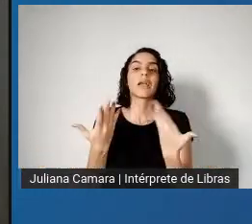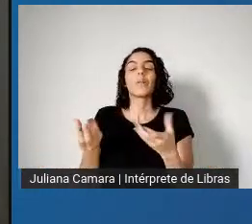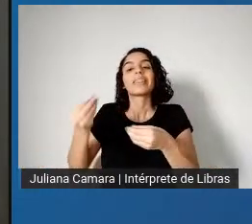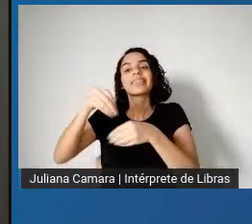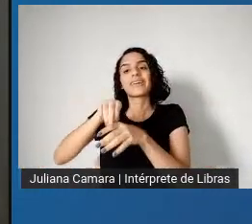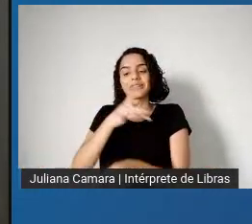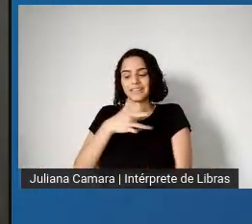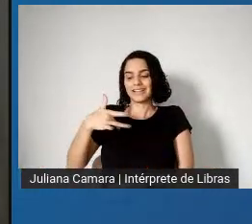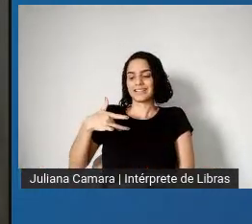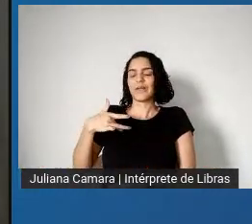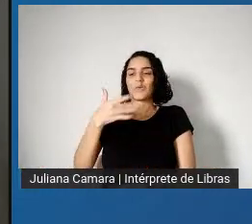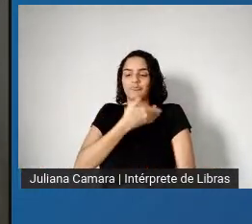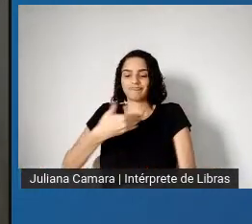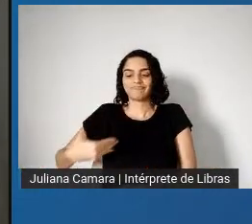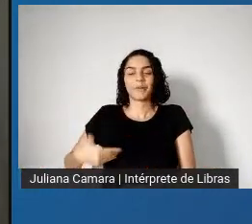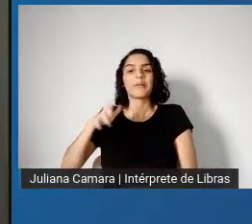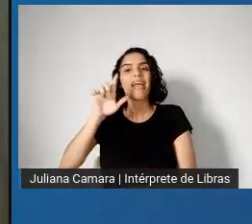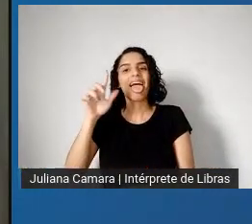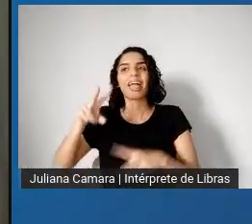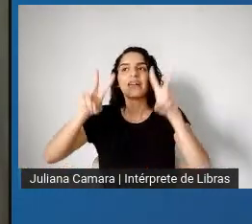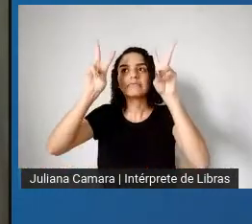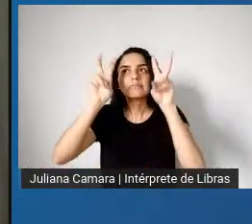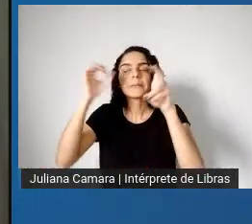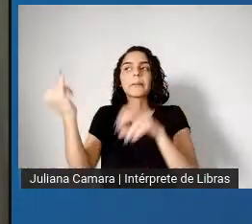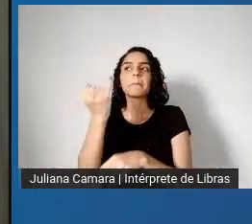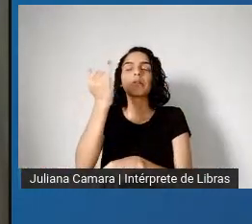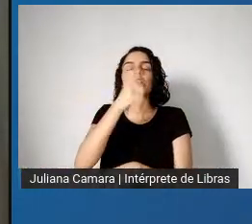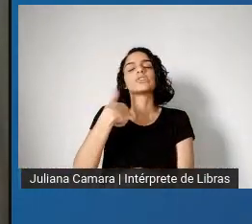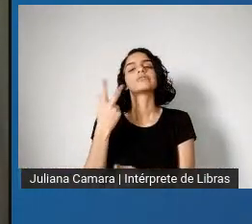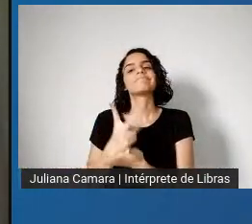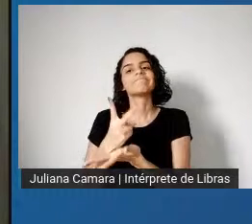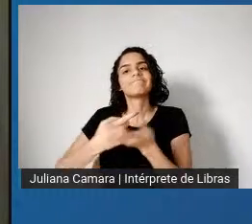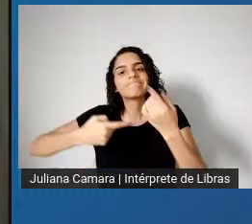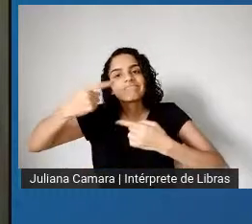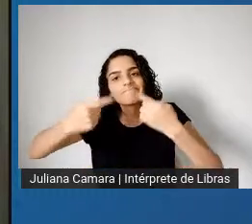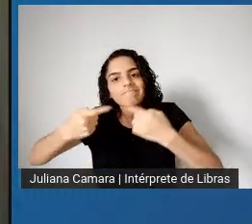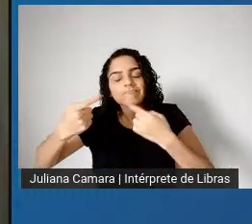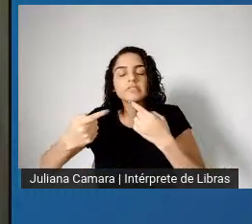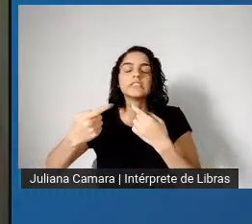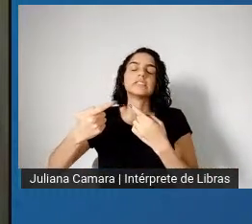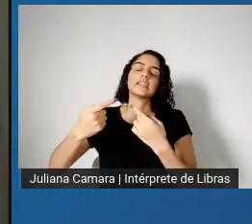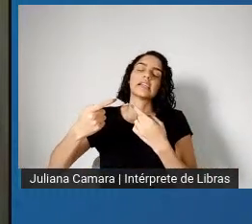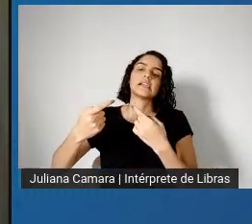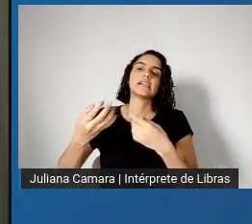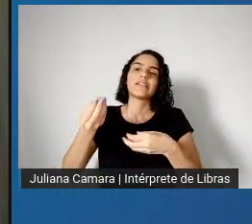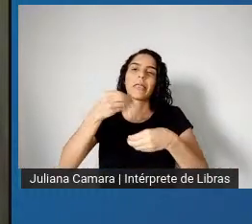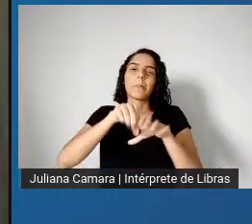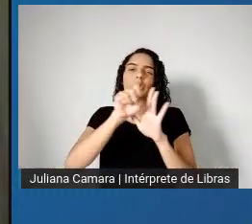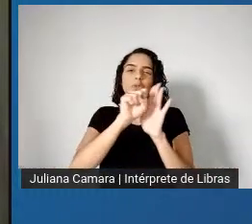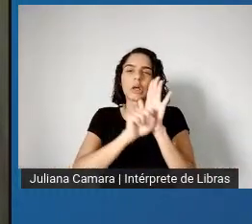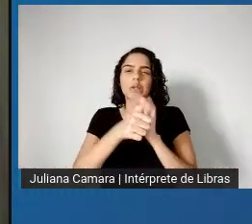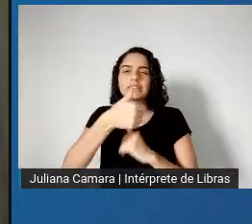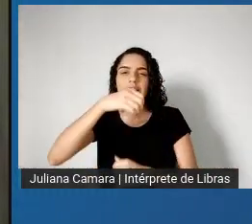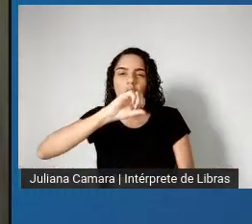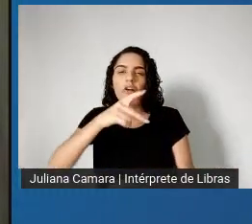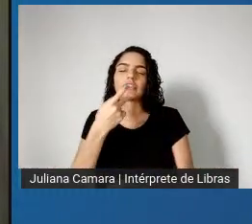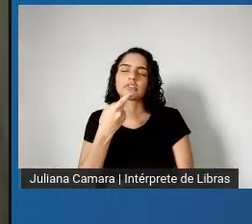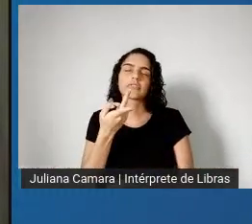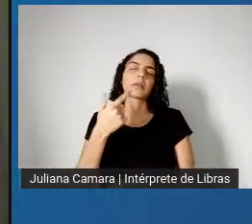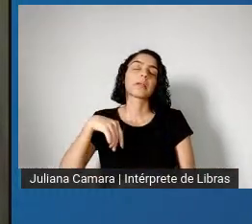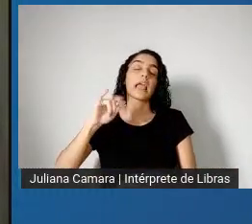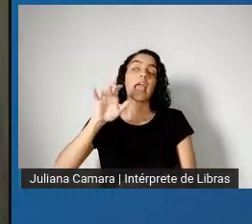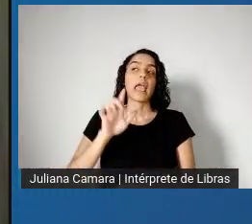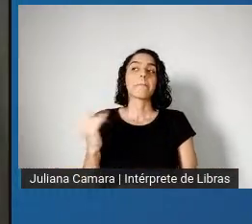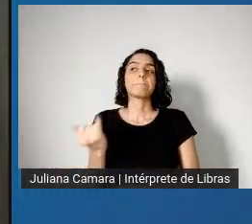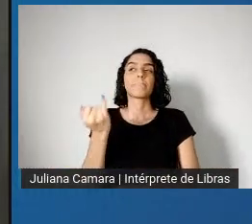é um tema que vem sendo discutido por vários, né, no século XIX foi extremamente importante, né,